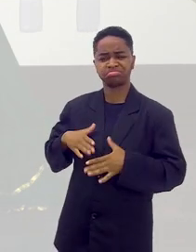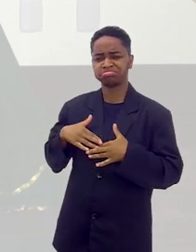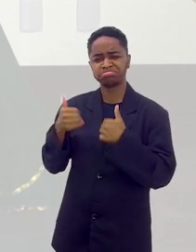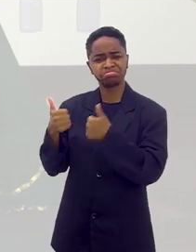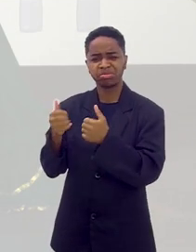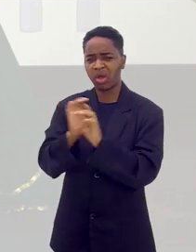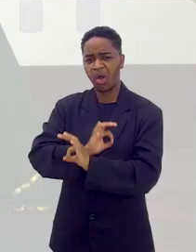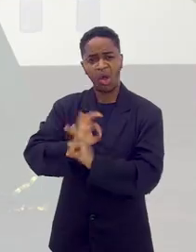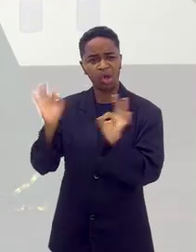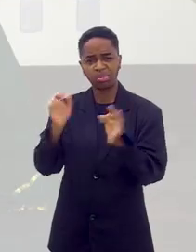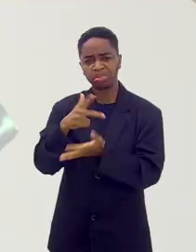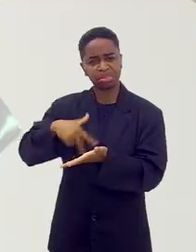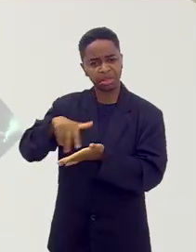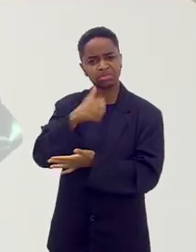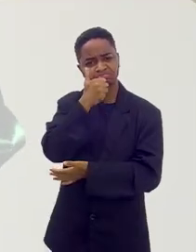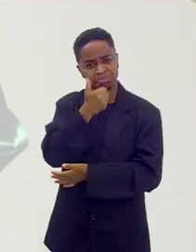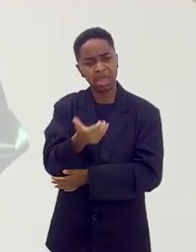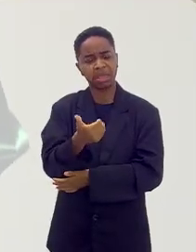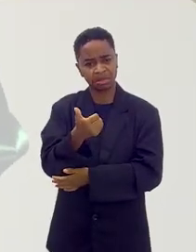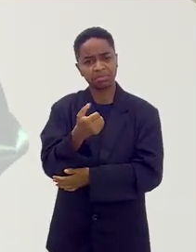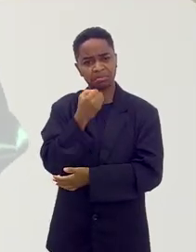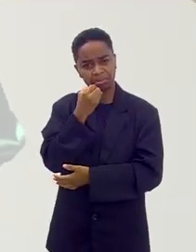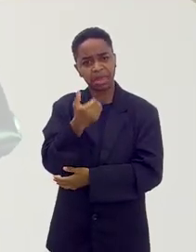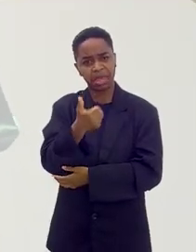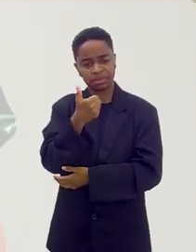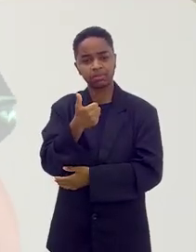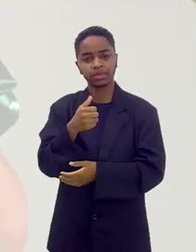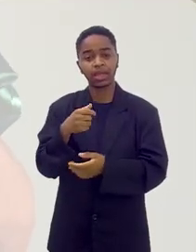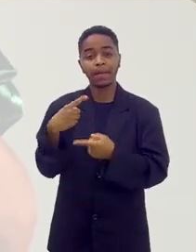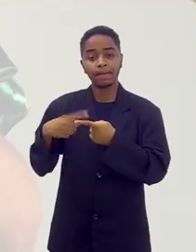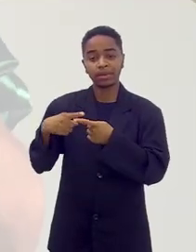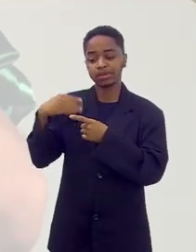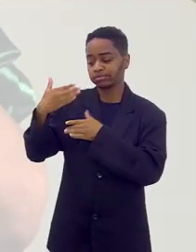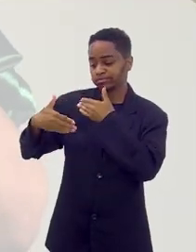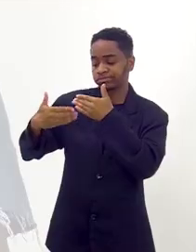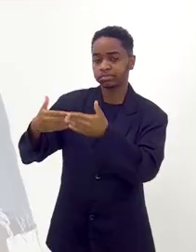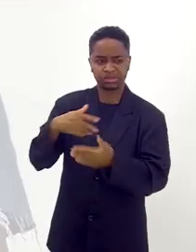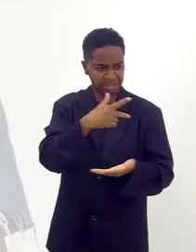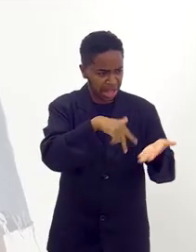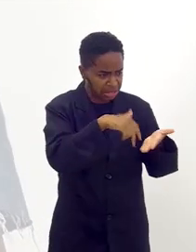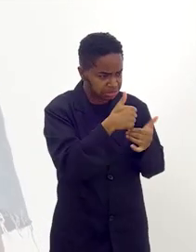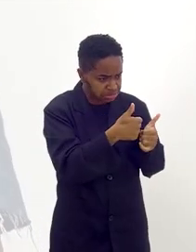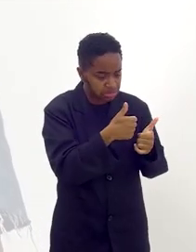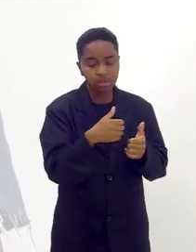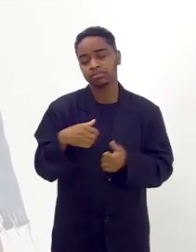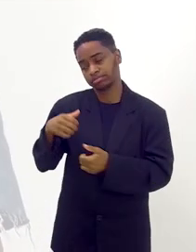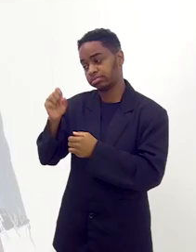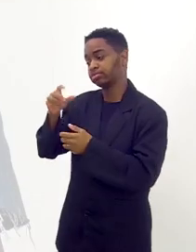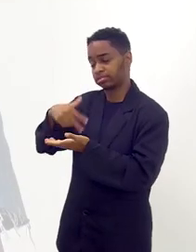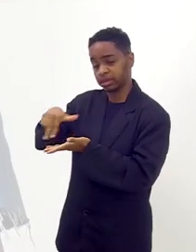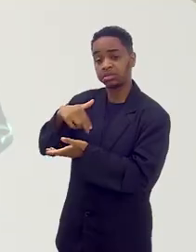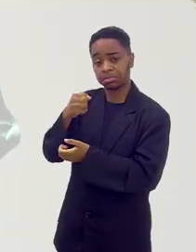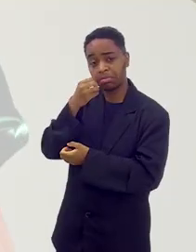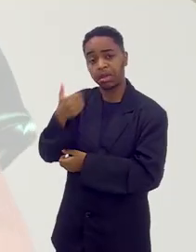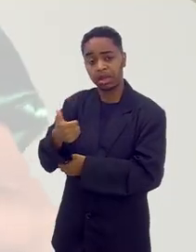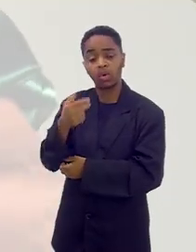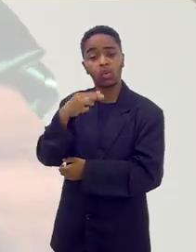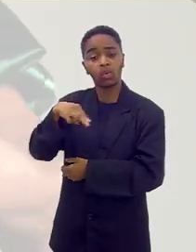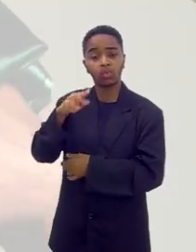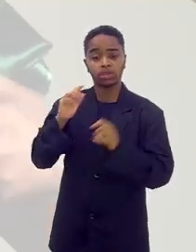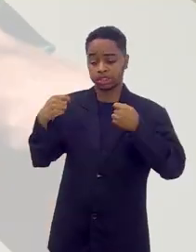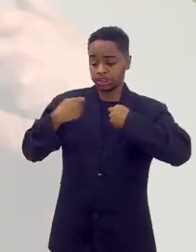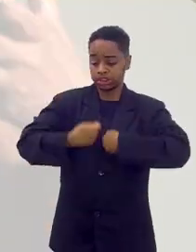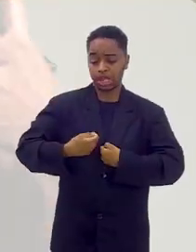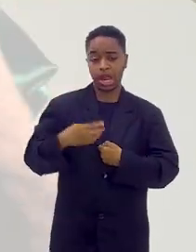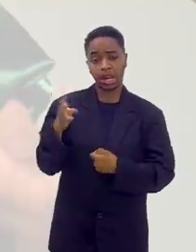elas são ótimas. E dançam muito bem. Elas estão cada vez mais... Dançam. Dançam bem. Estão dançando com chale,